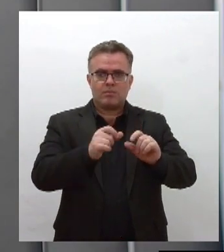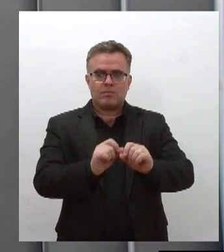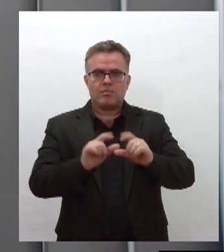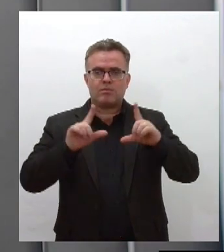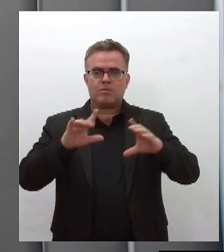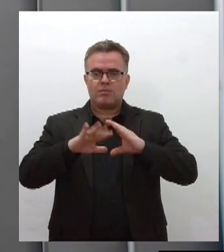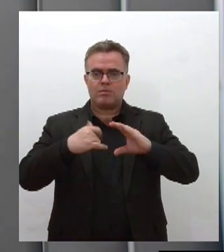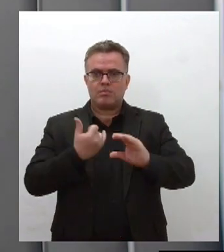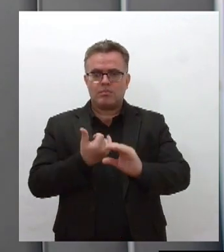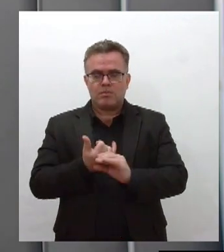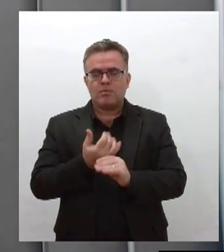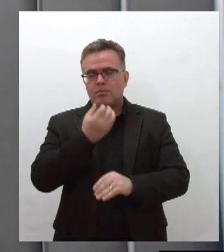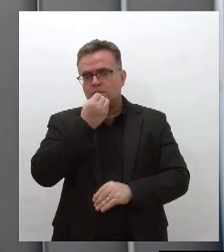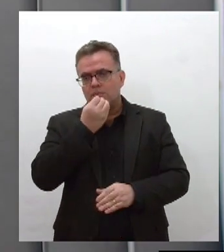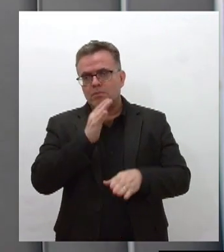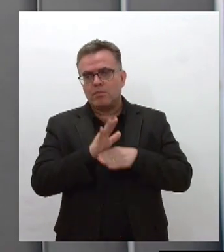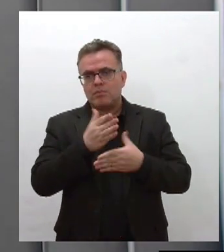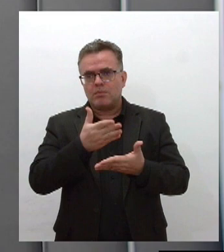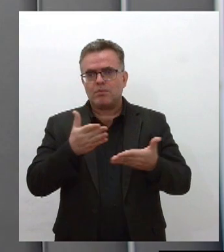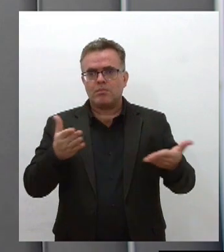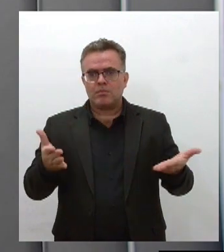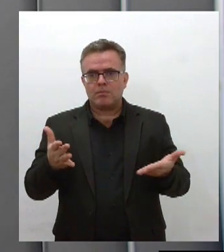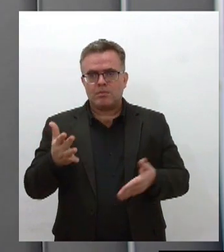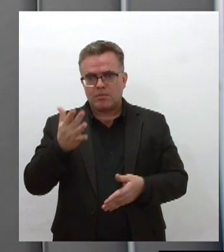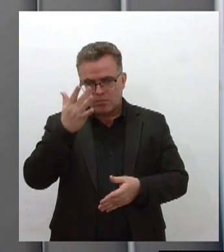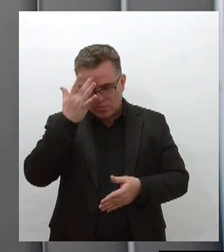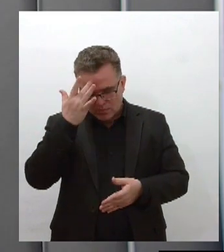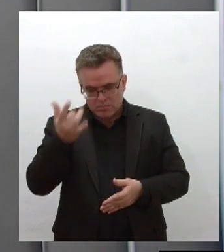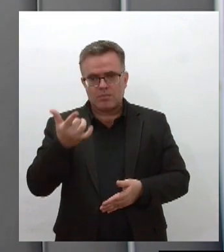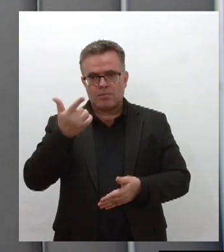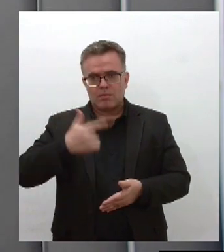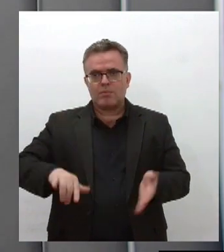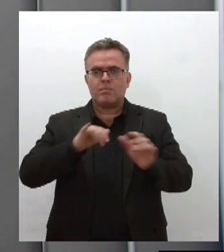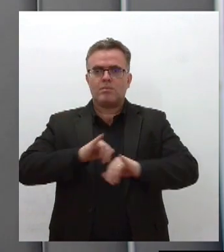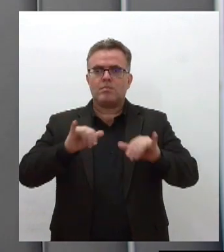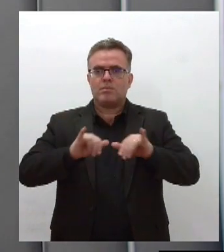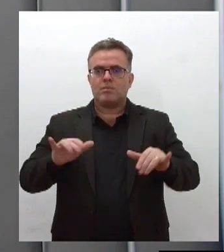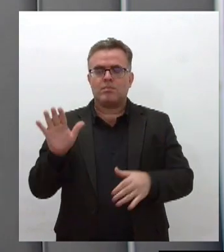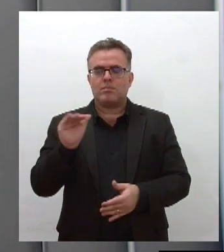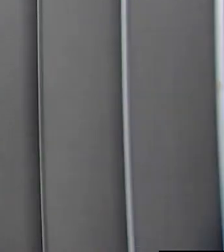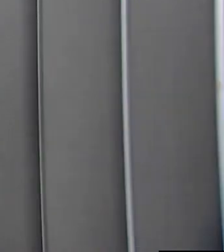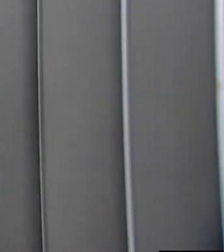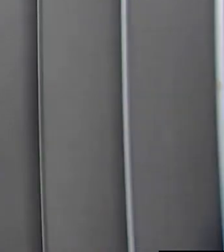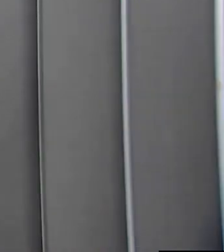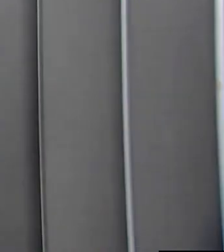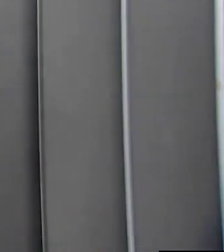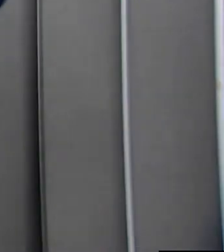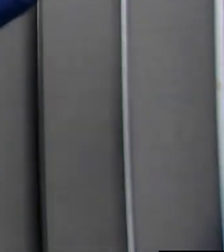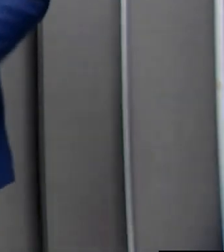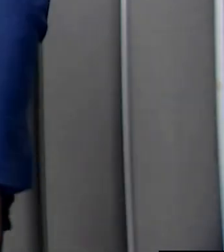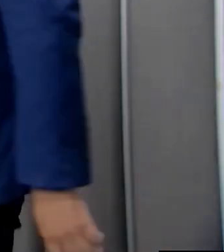uma excelente tarde para você amanhã na quinta-feira tem muito mais informação até lá E aí